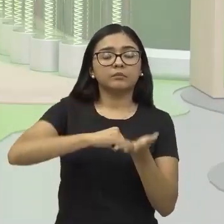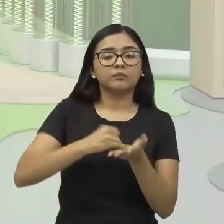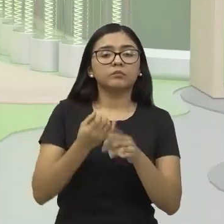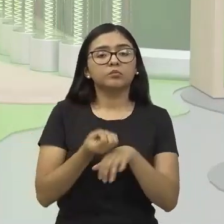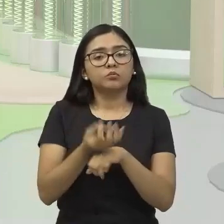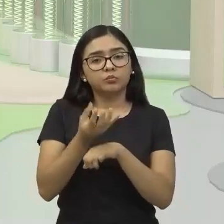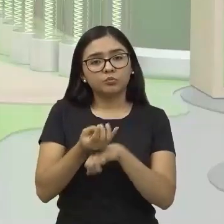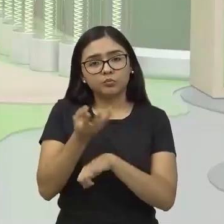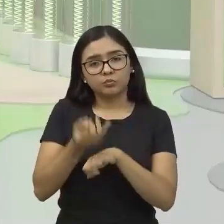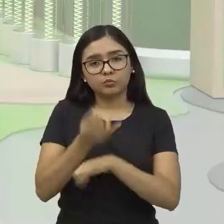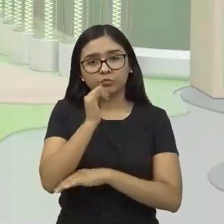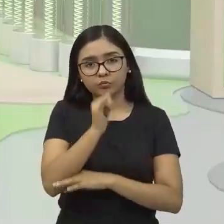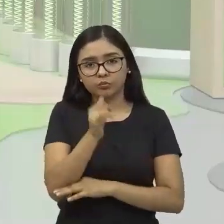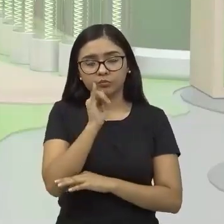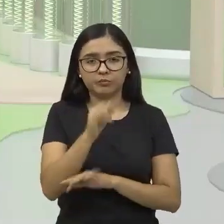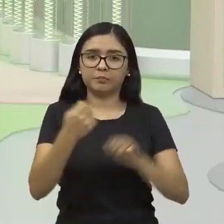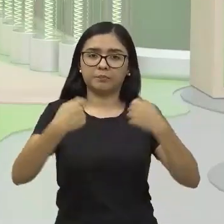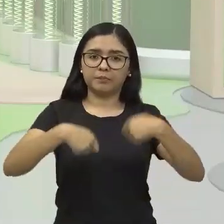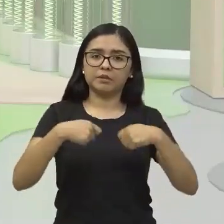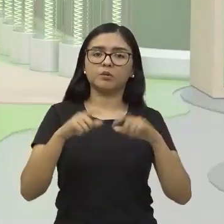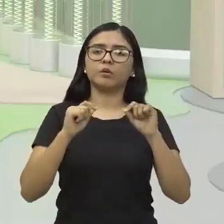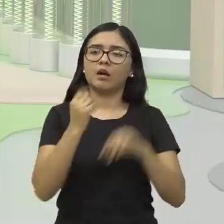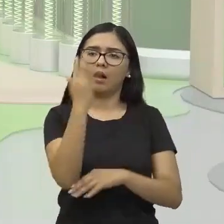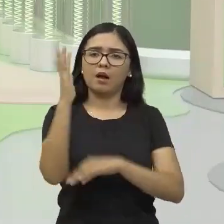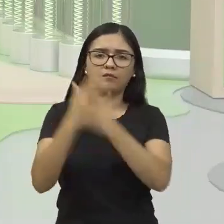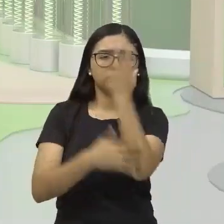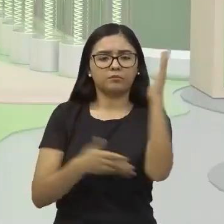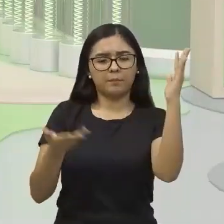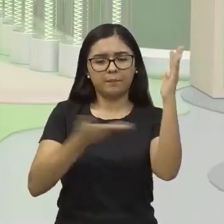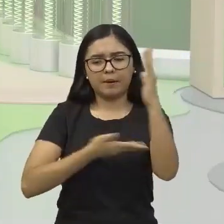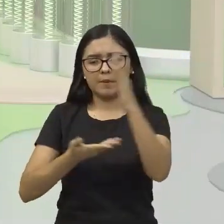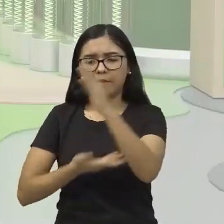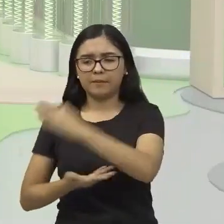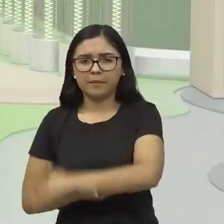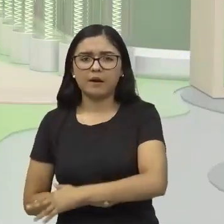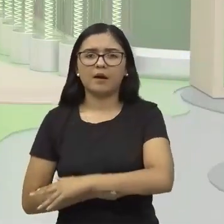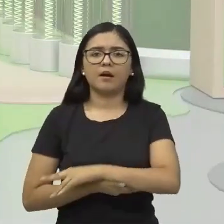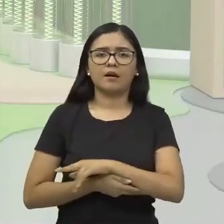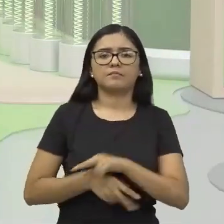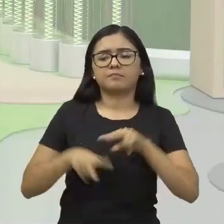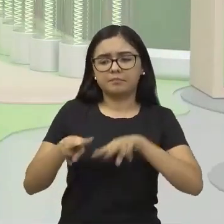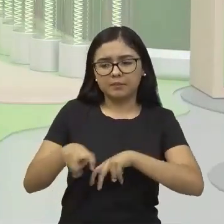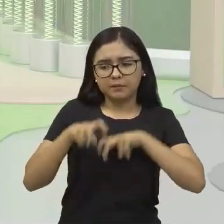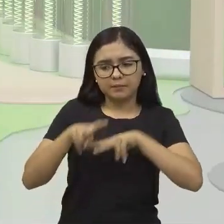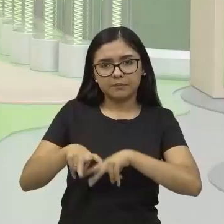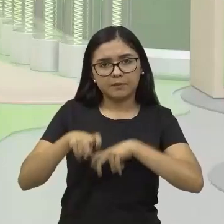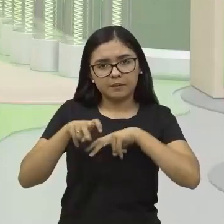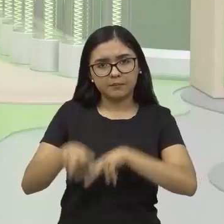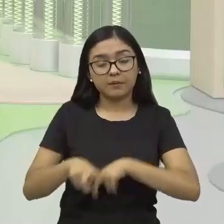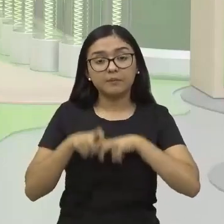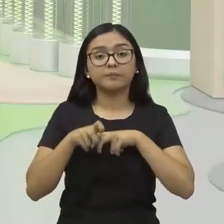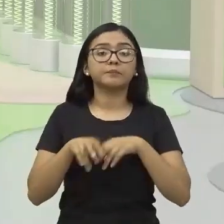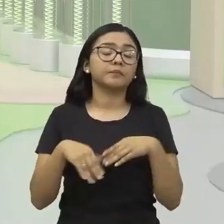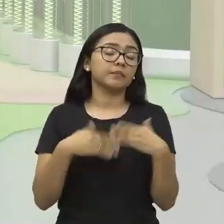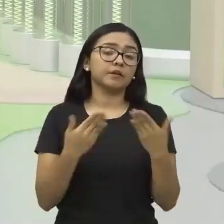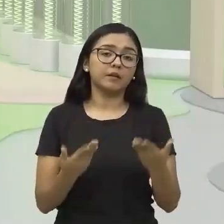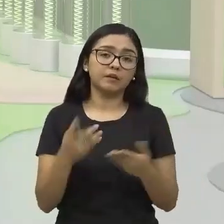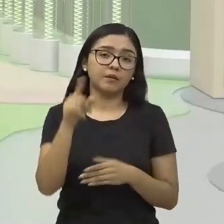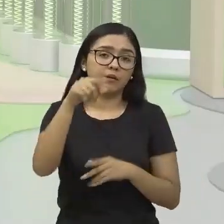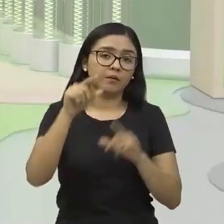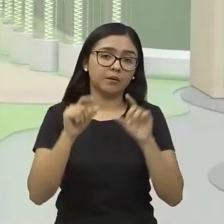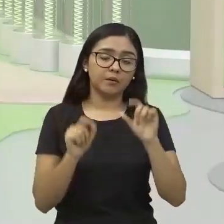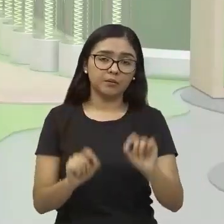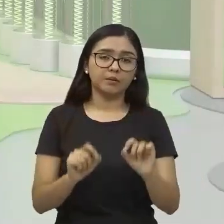geradora de energia, precisou desmatar, precisou de repente cavar para uma tubulação, então você está falando ali, né?